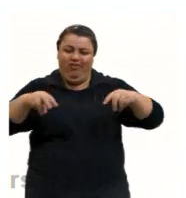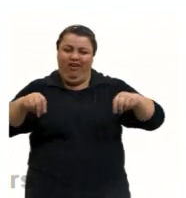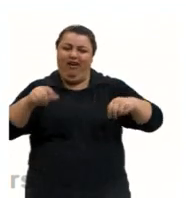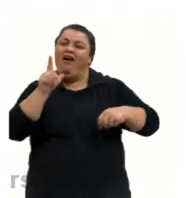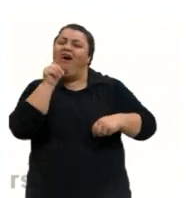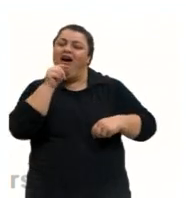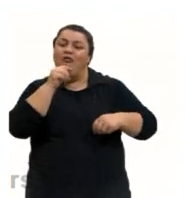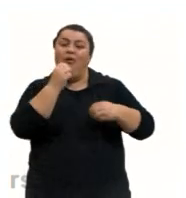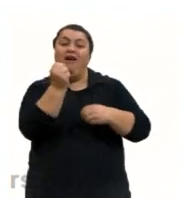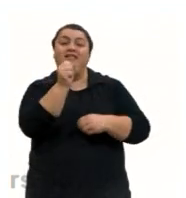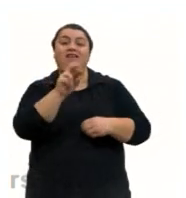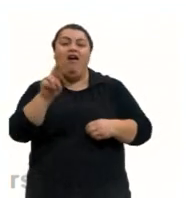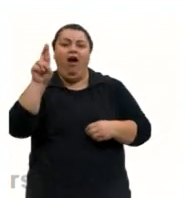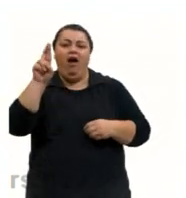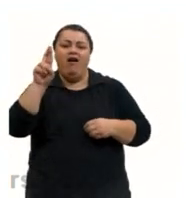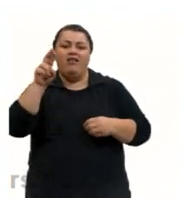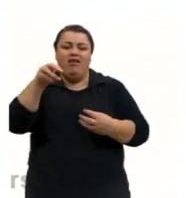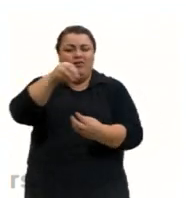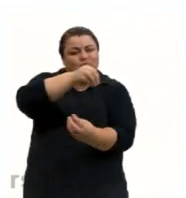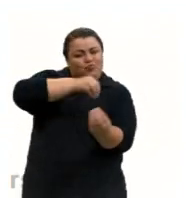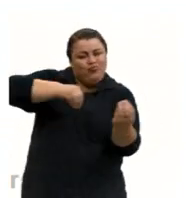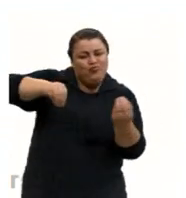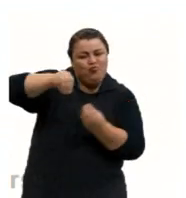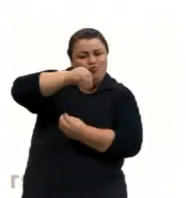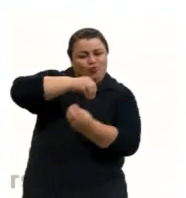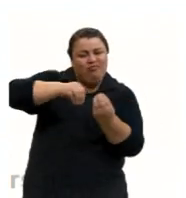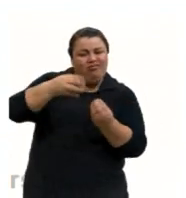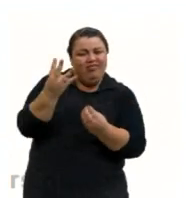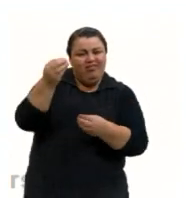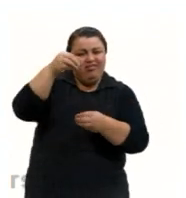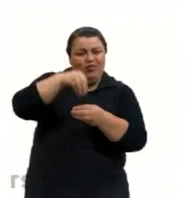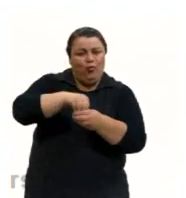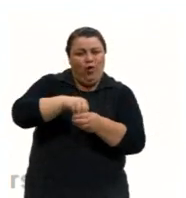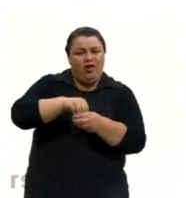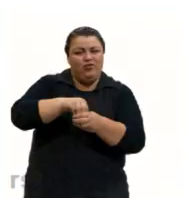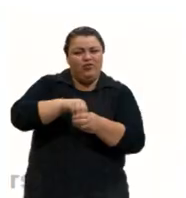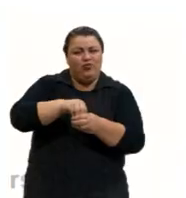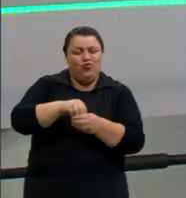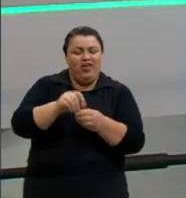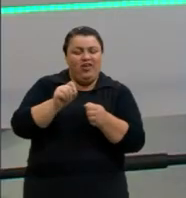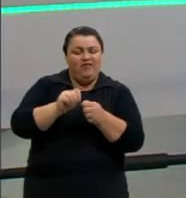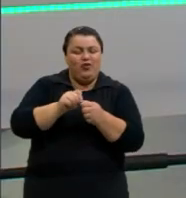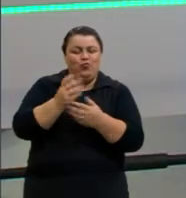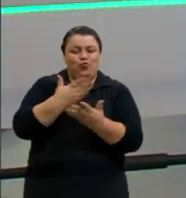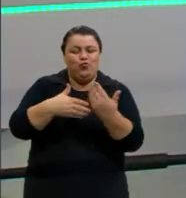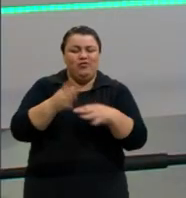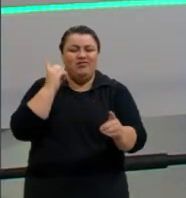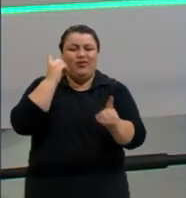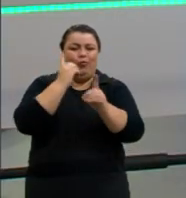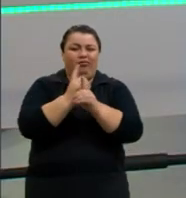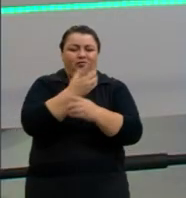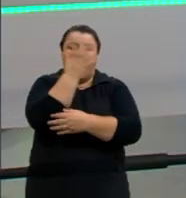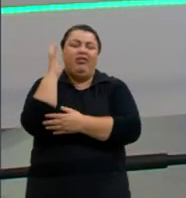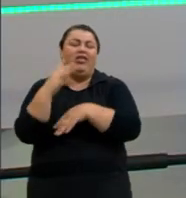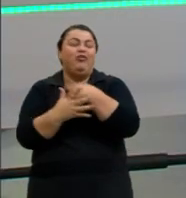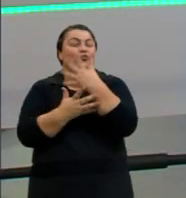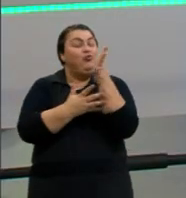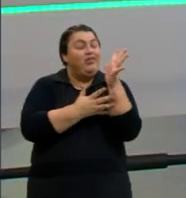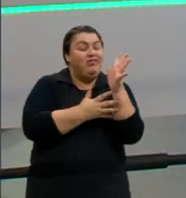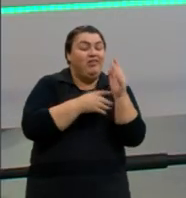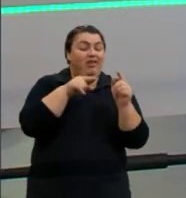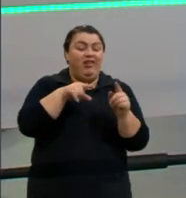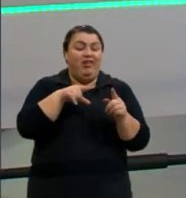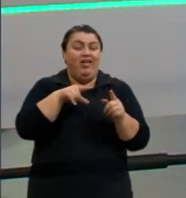água e ar. A junção, a mistura desses quatro formava tudo que se tinha na natureza, né. Ele foi tão